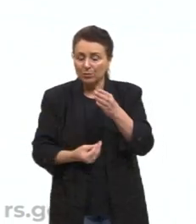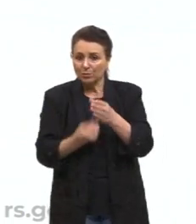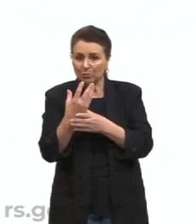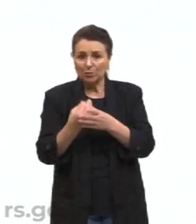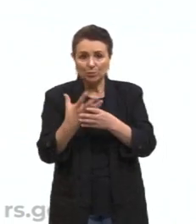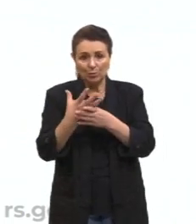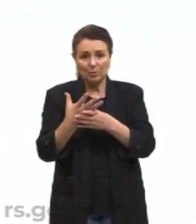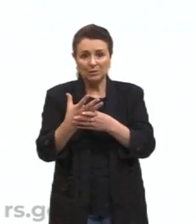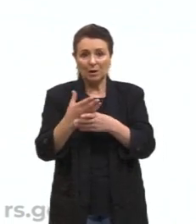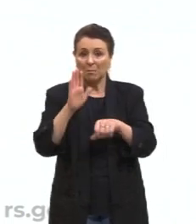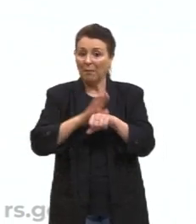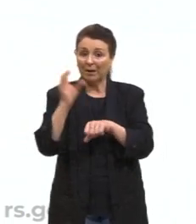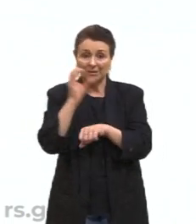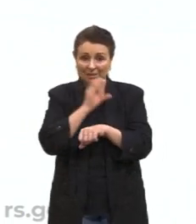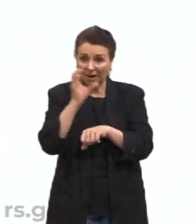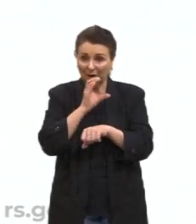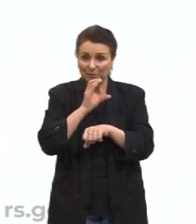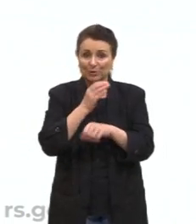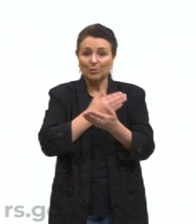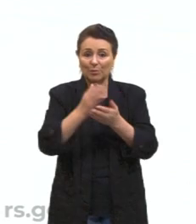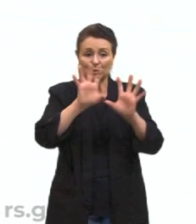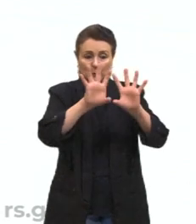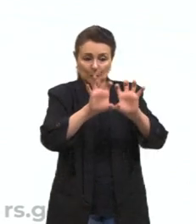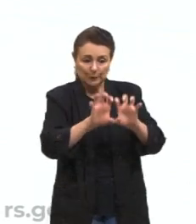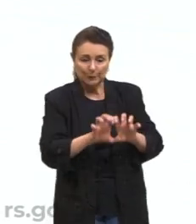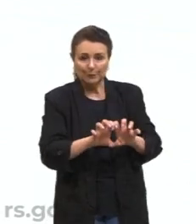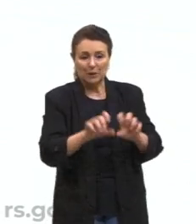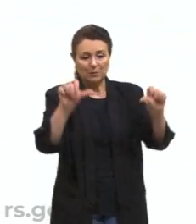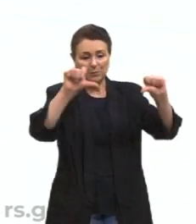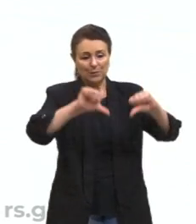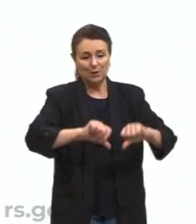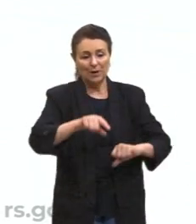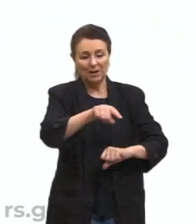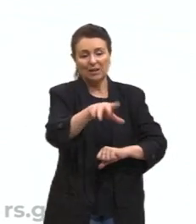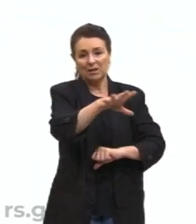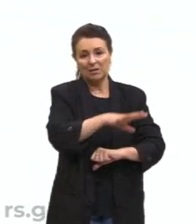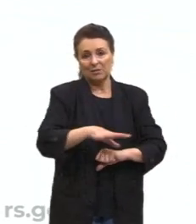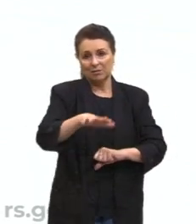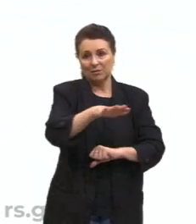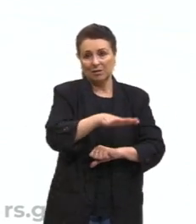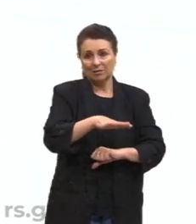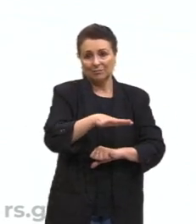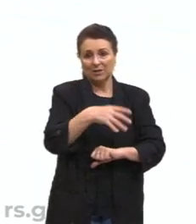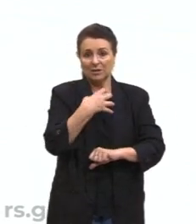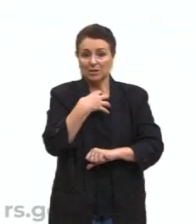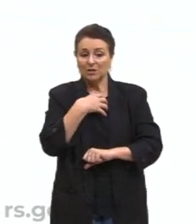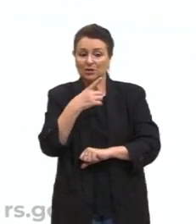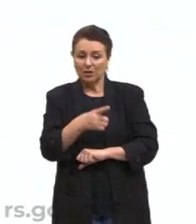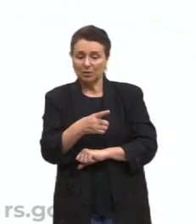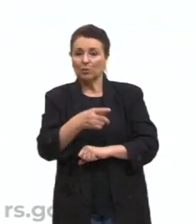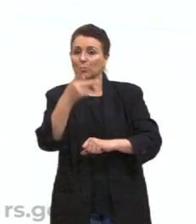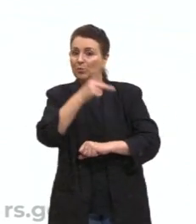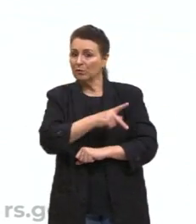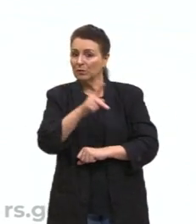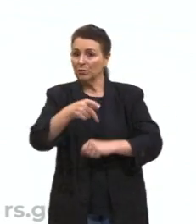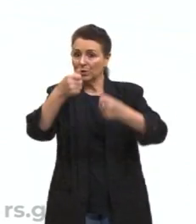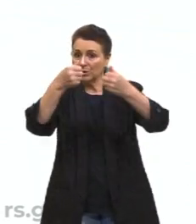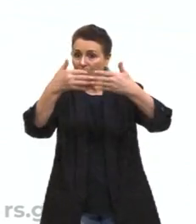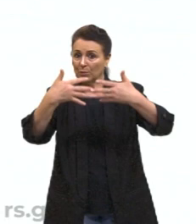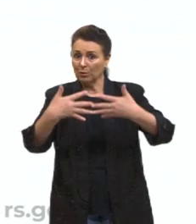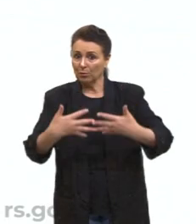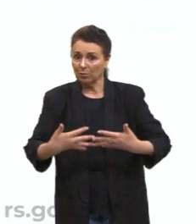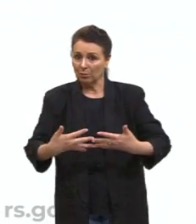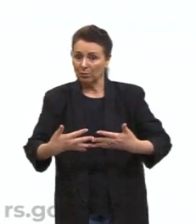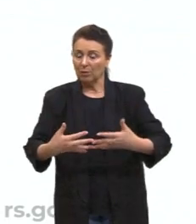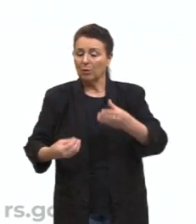intensificar. seja da forma que nós colocamos, e justamente sobre essa questão